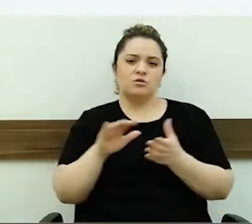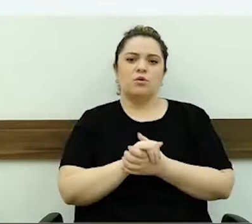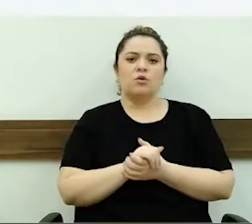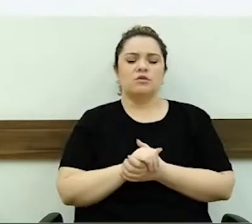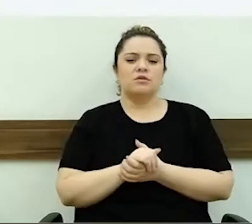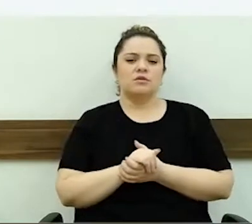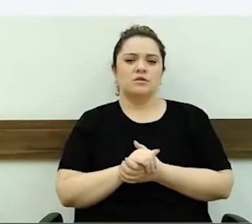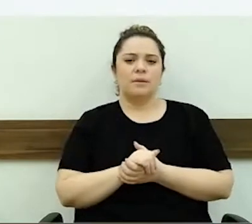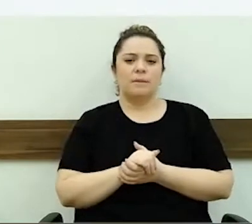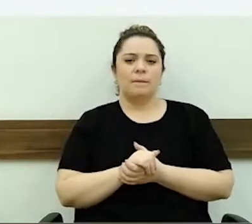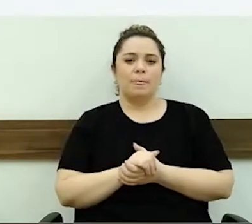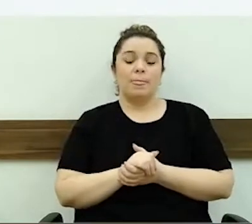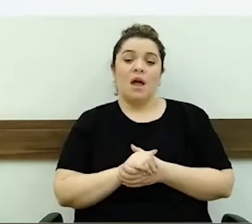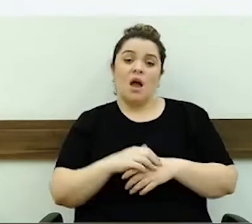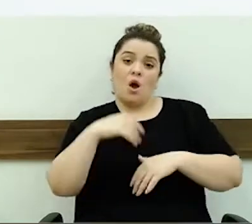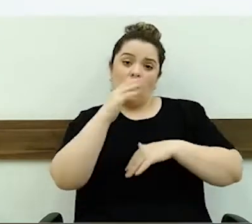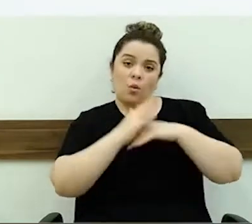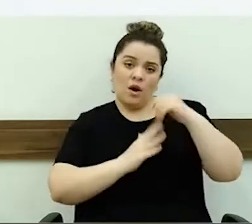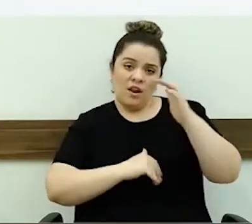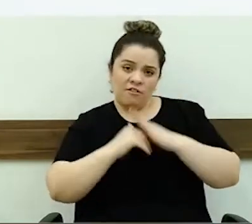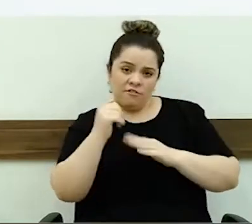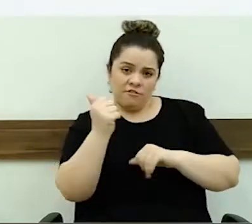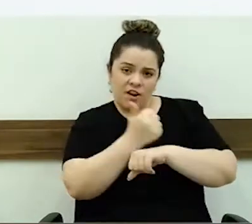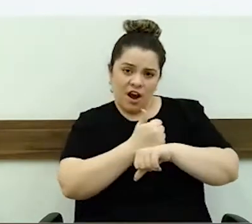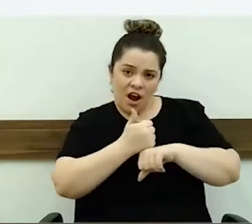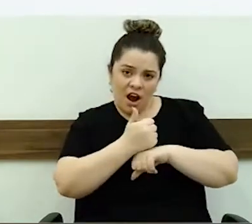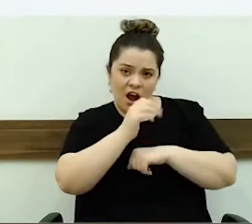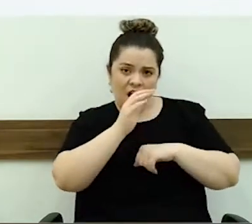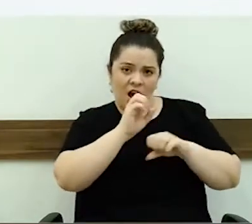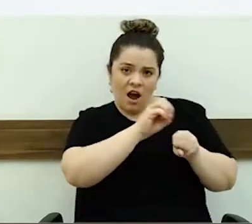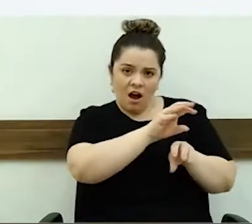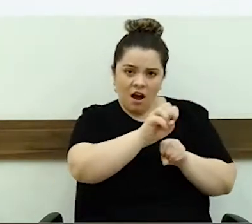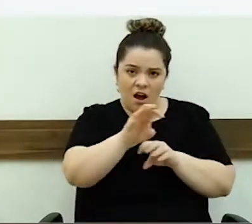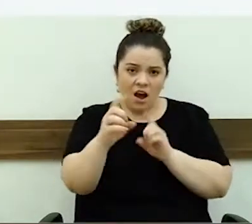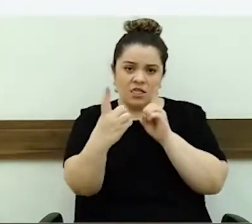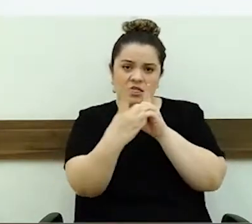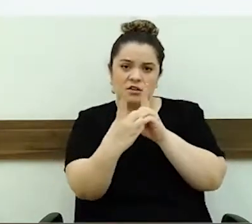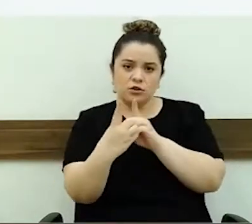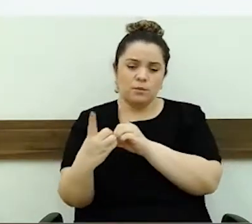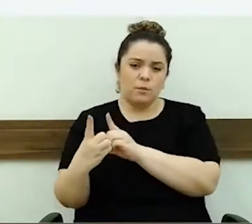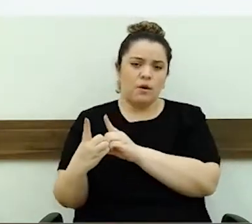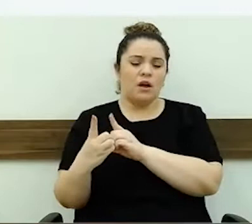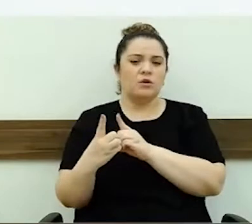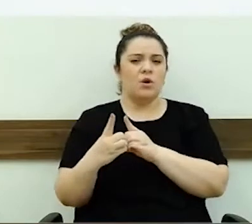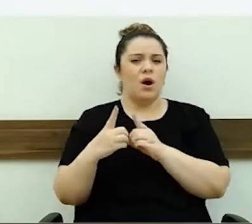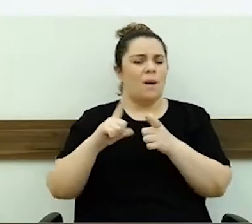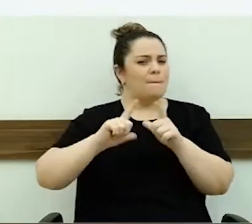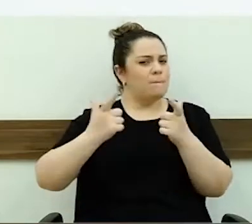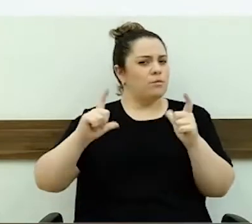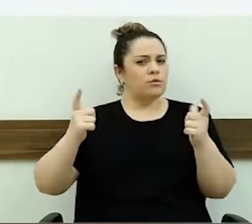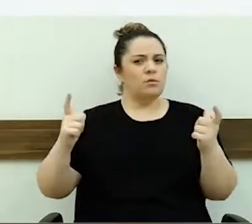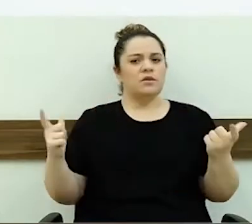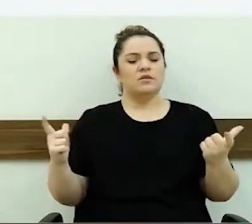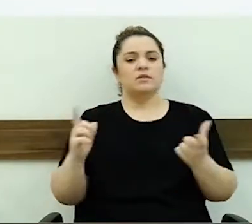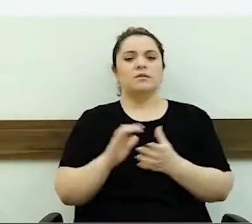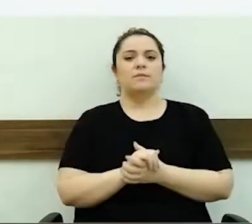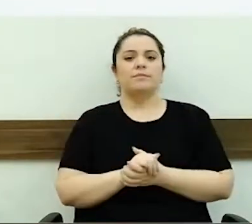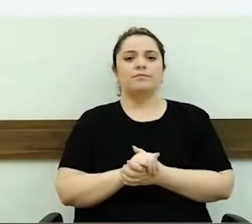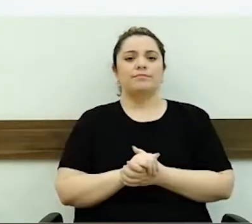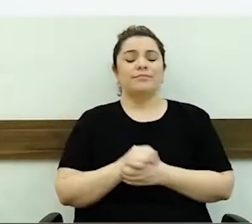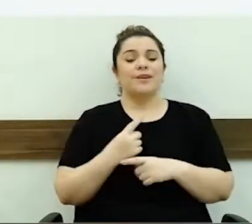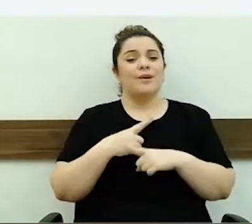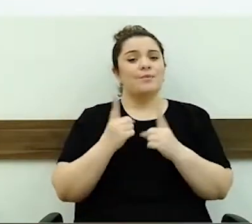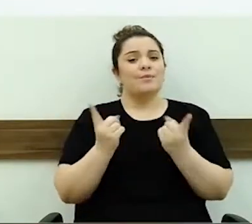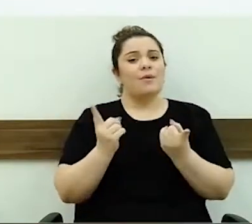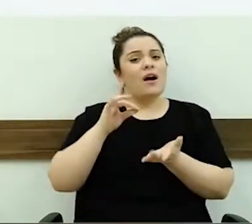Desde qualificar a educação para esses atendimentos, é muito mais amplo. Mas, na verdade,